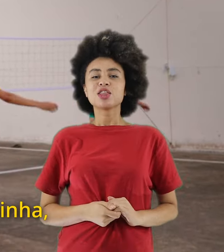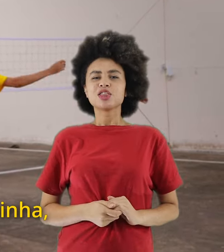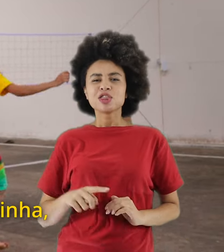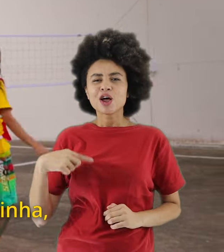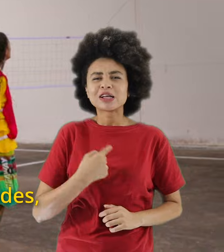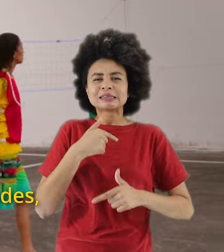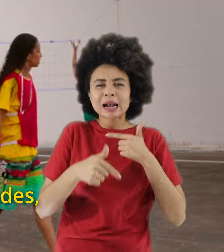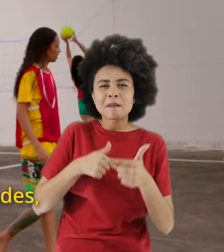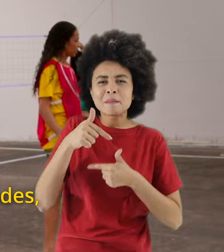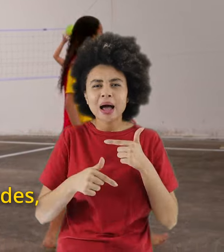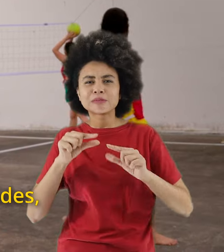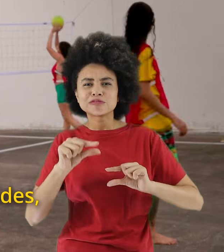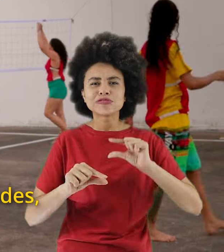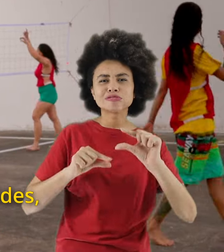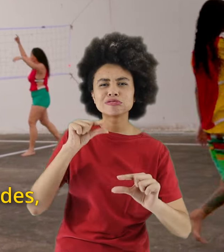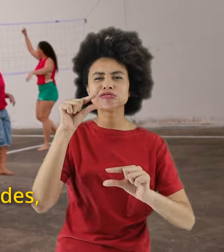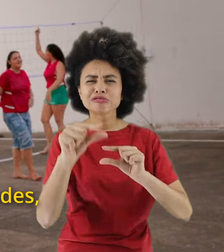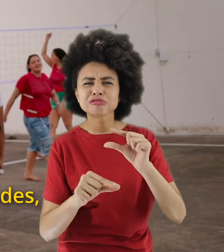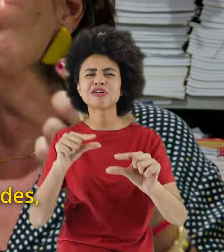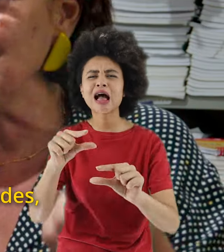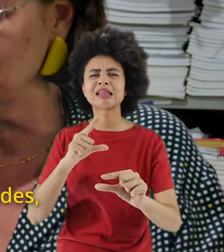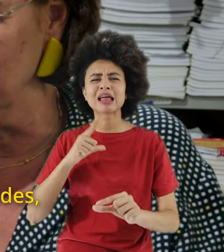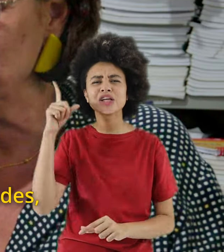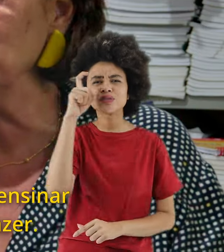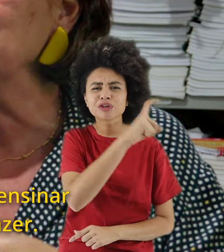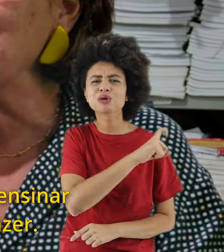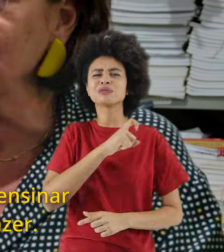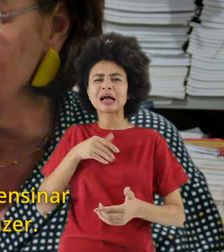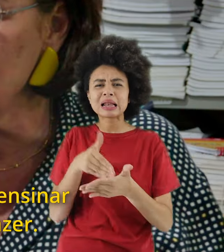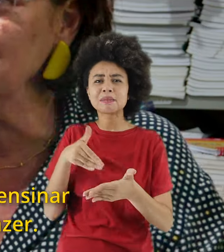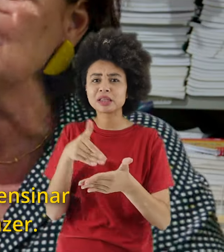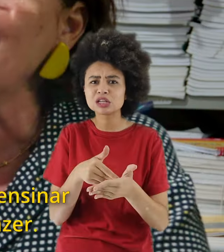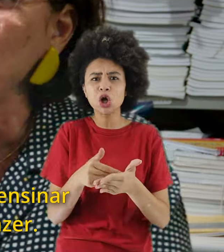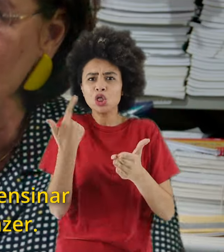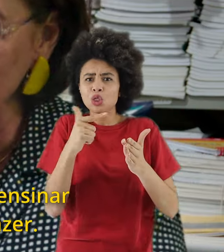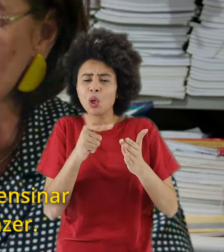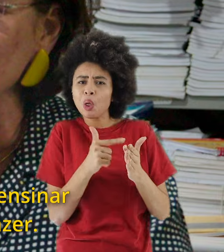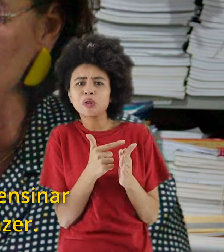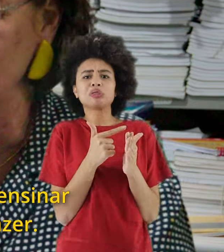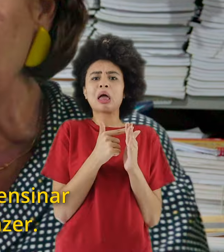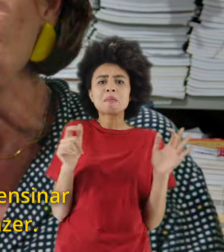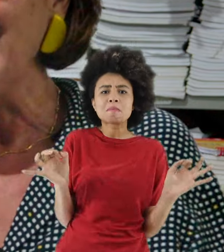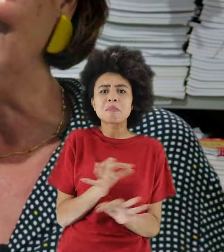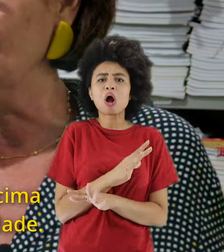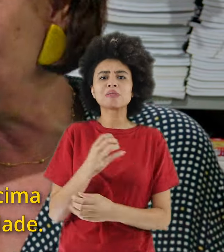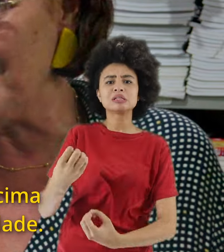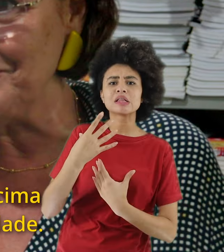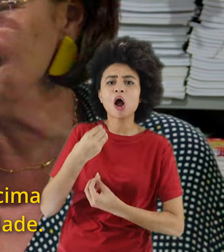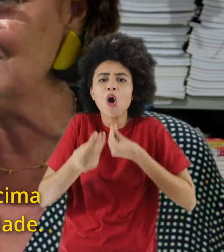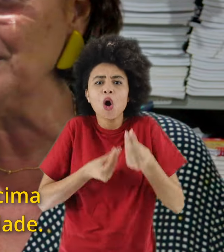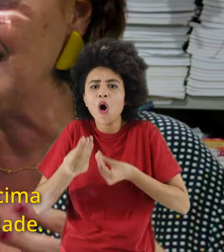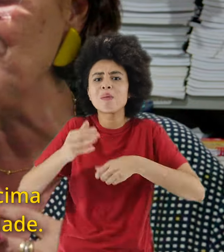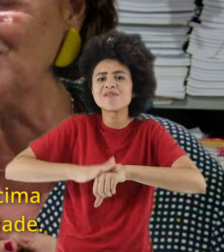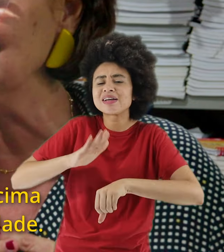de formiguinha, dentro das nossas dificuldades, das nossas limitações, porque não tem cartilha para ensinar como é que a gente deve fazer, a gente